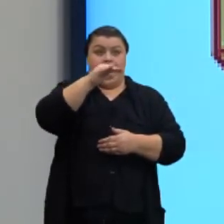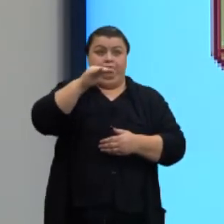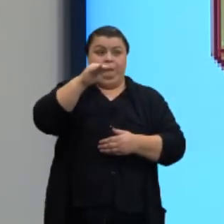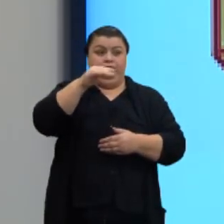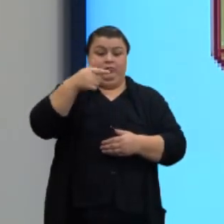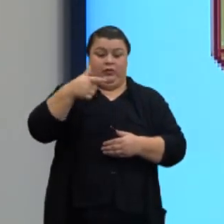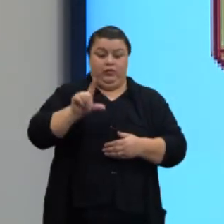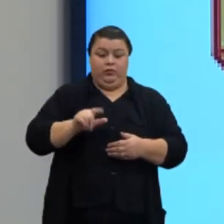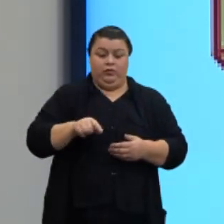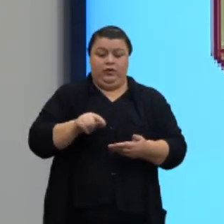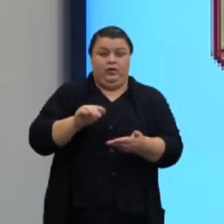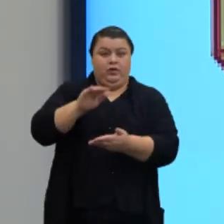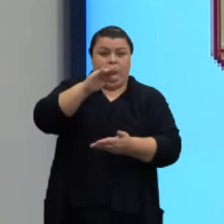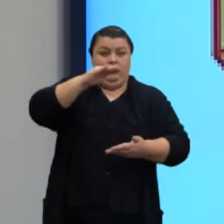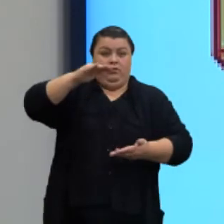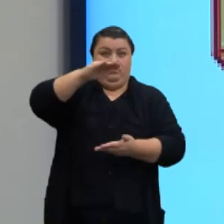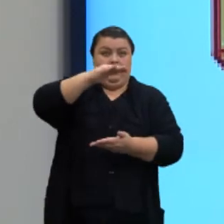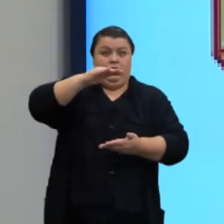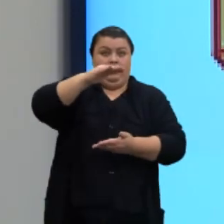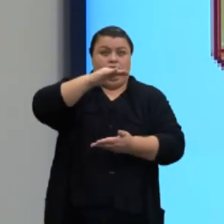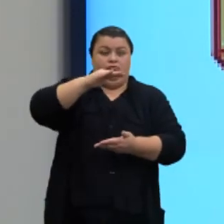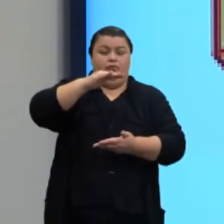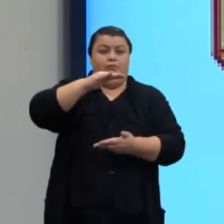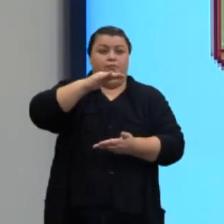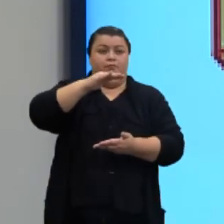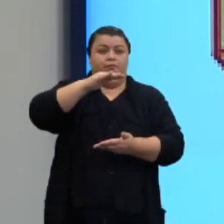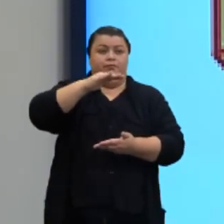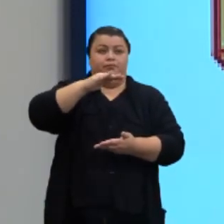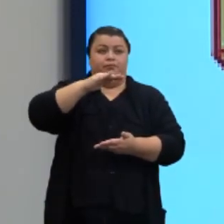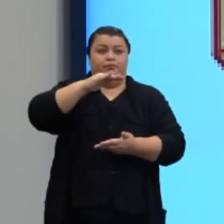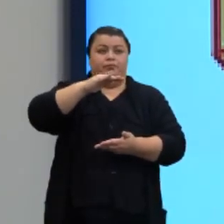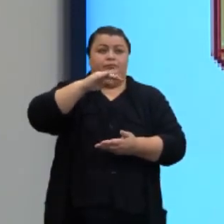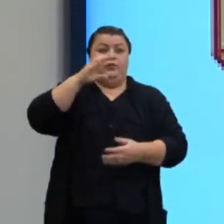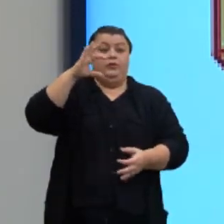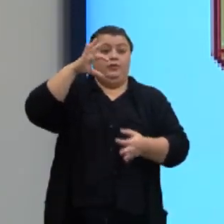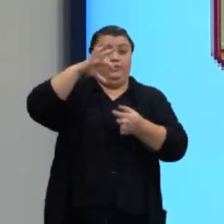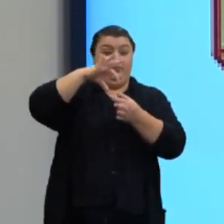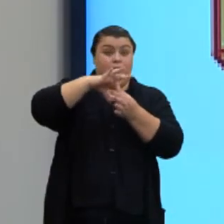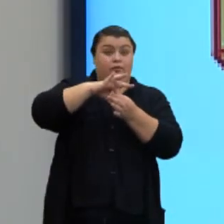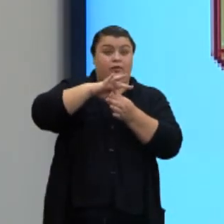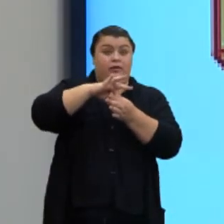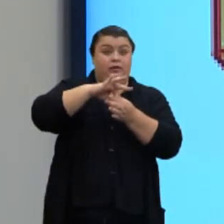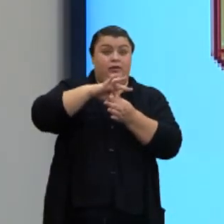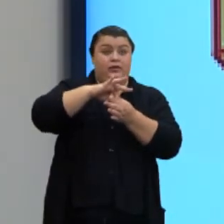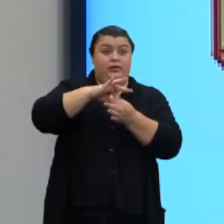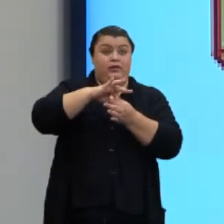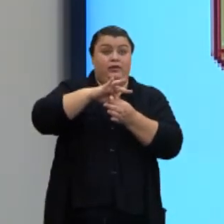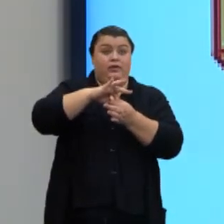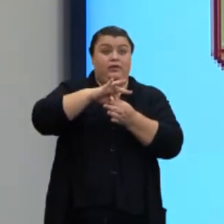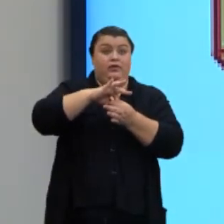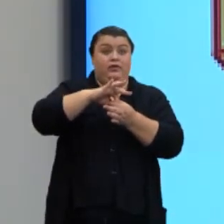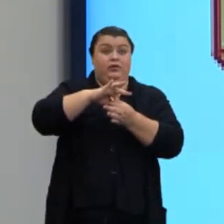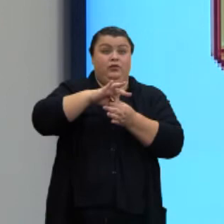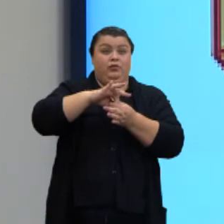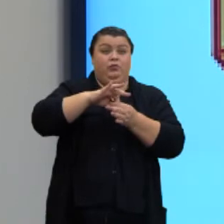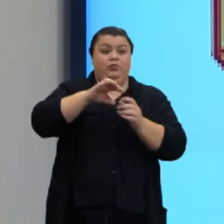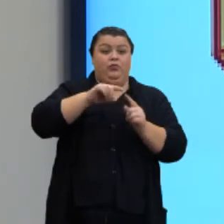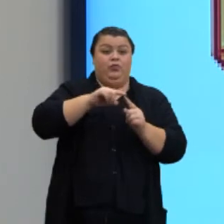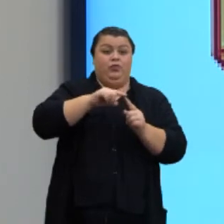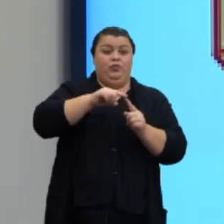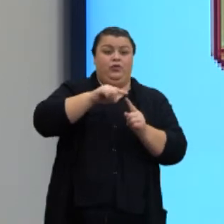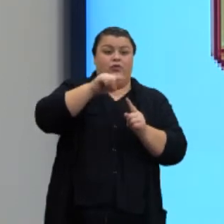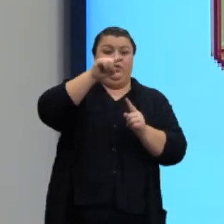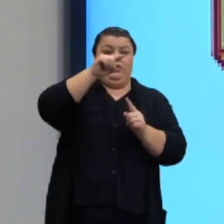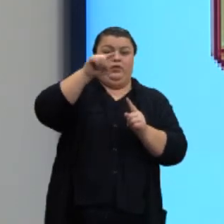e a outra base no plano aqui de baixo. Essas bases são unidas por retângulos, certo?